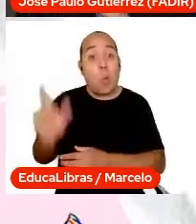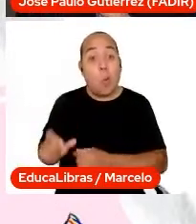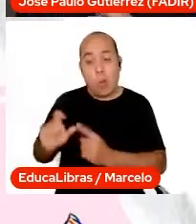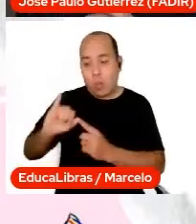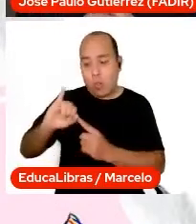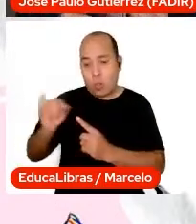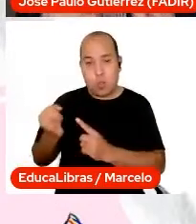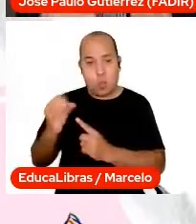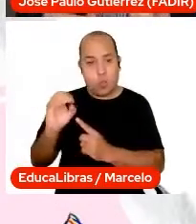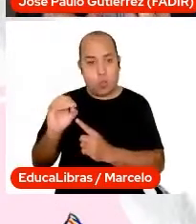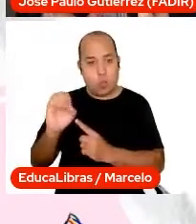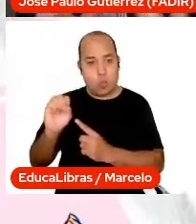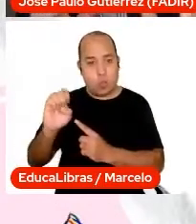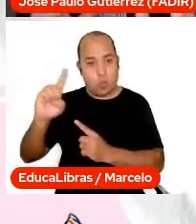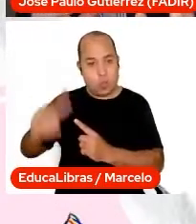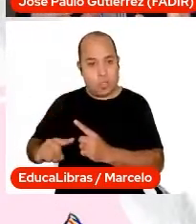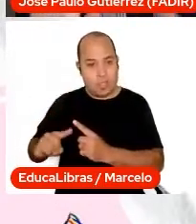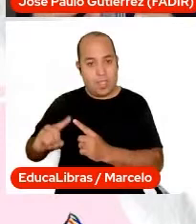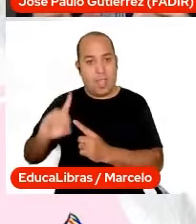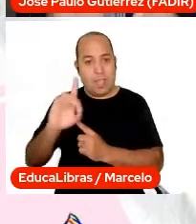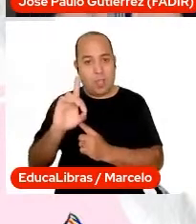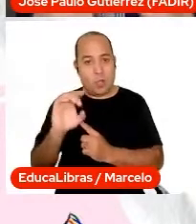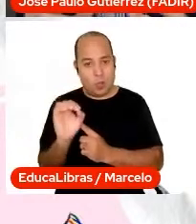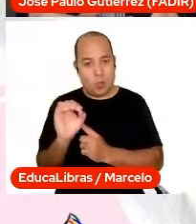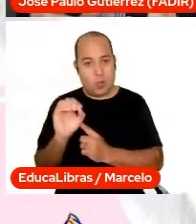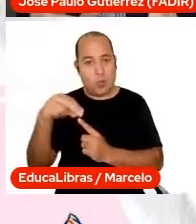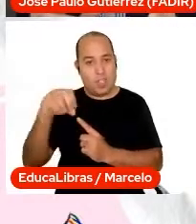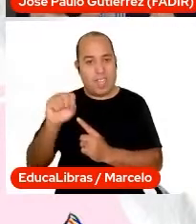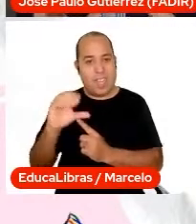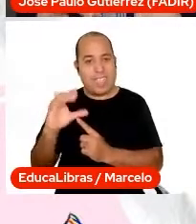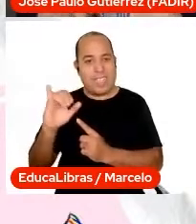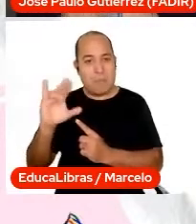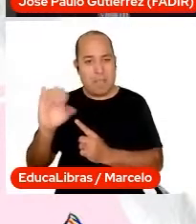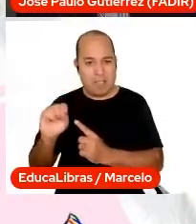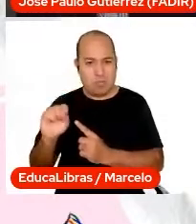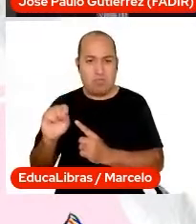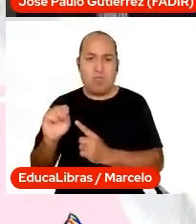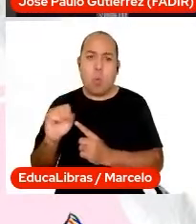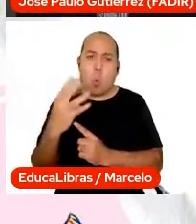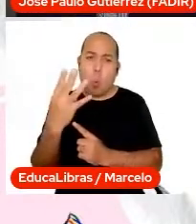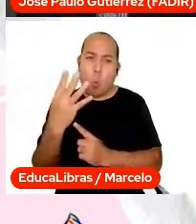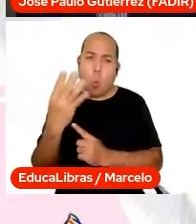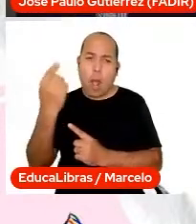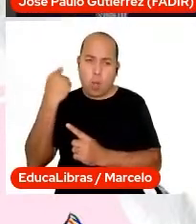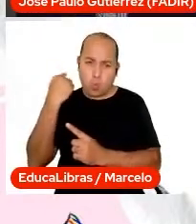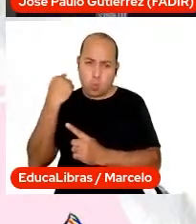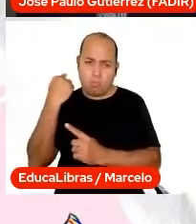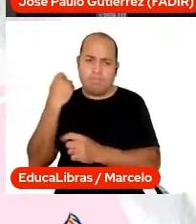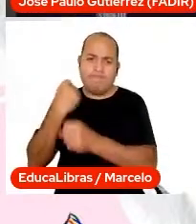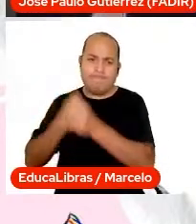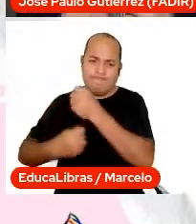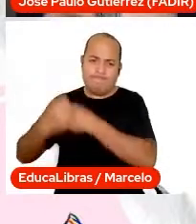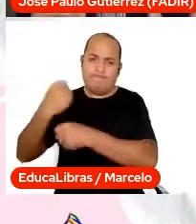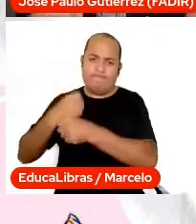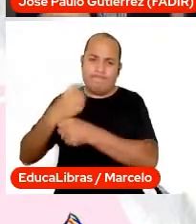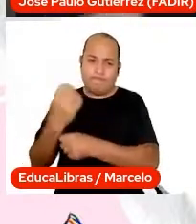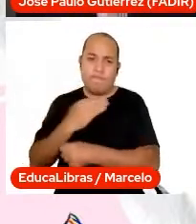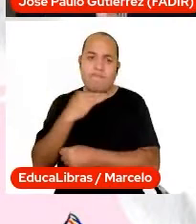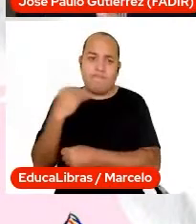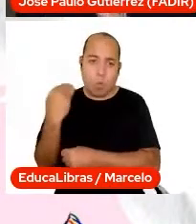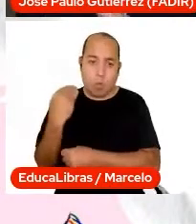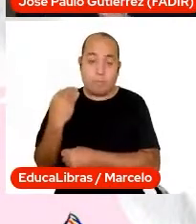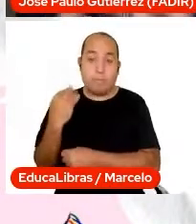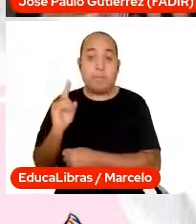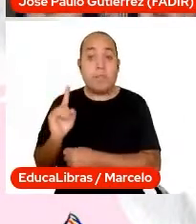anos atrás, que ele sempre falava, olha, gente, nós precisamos desenvolver, juntamente com os direitos humanos, o sistema de